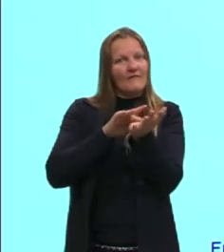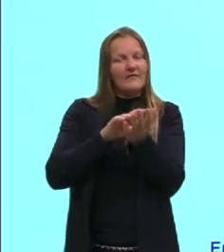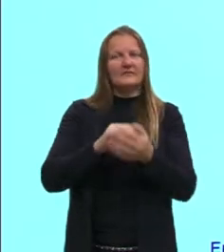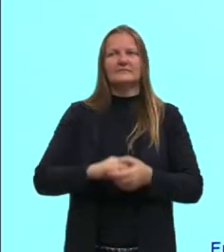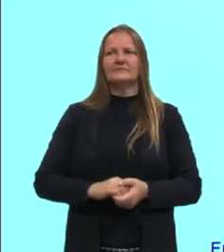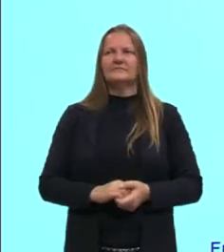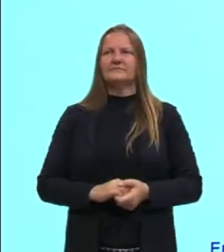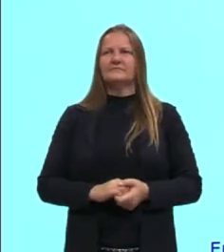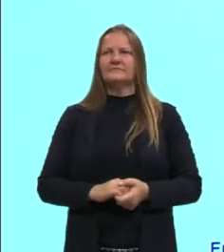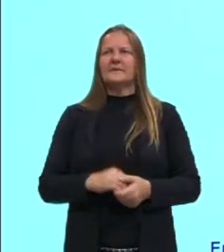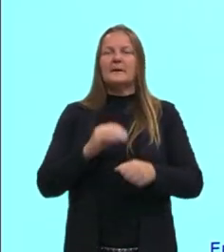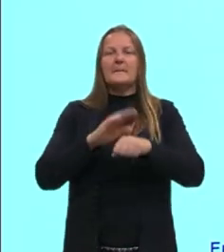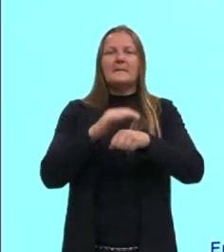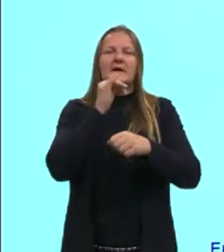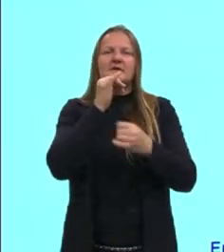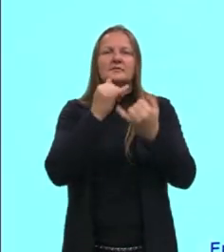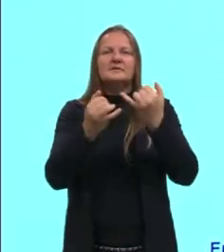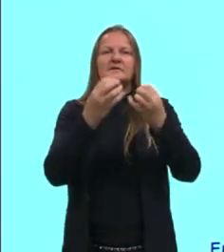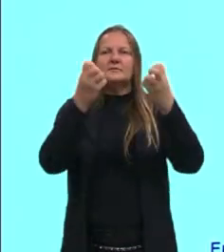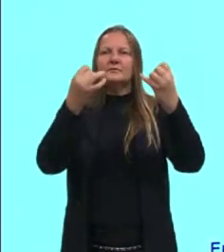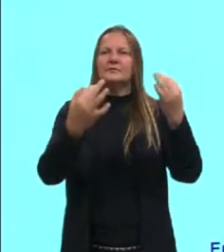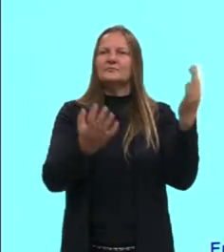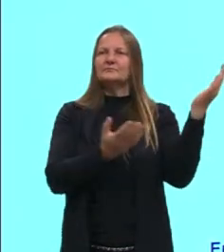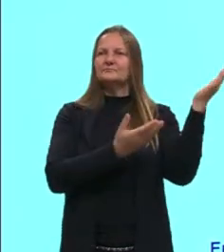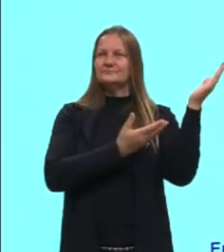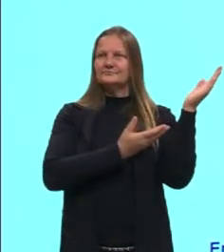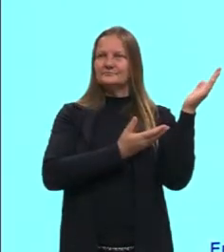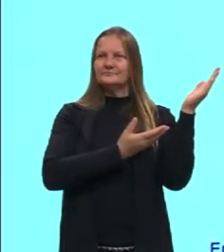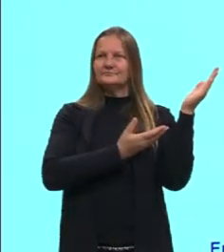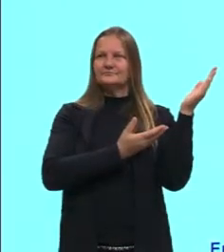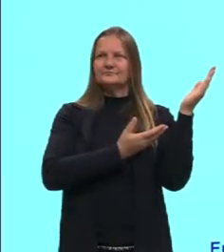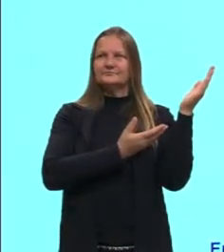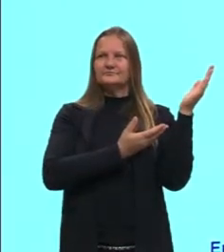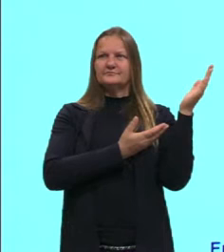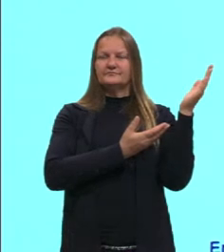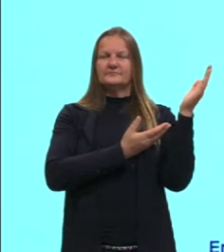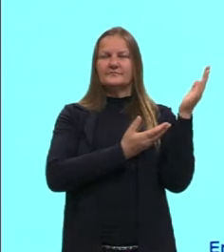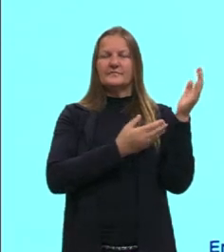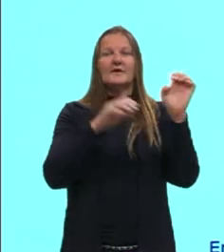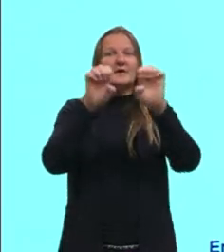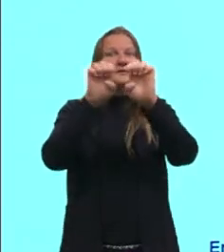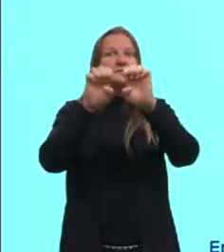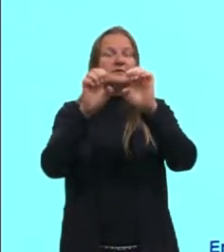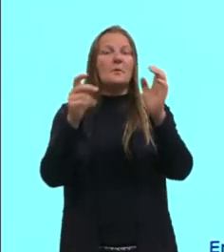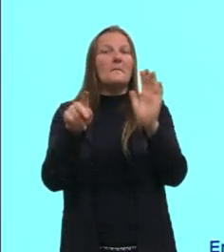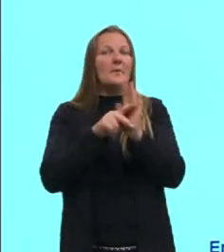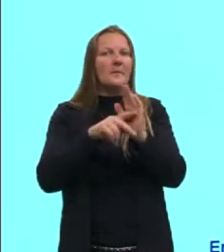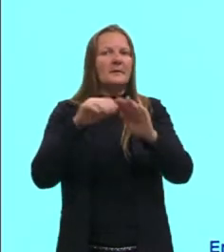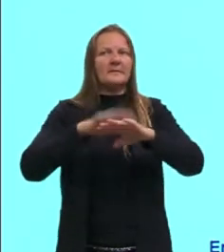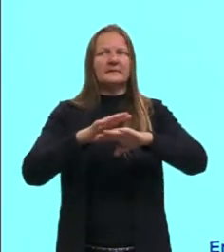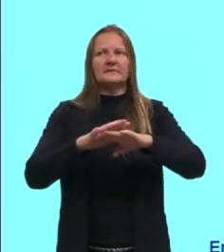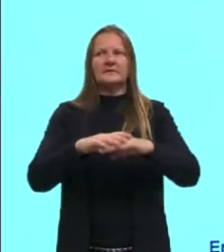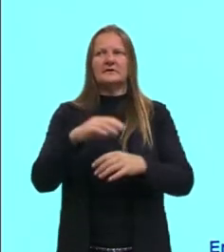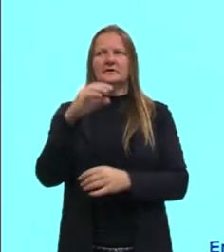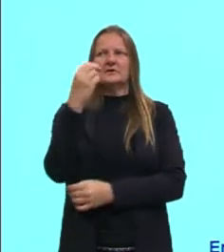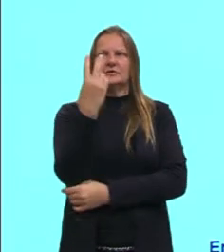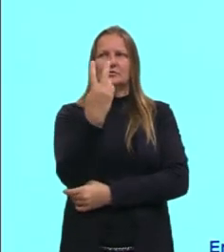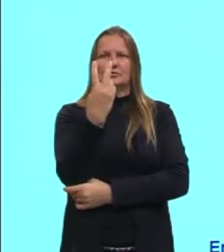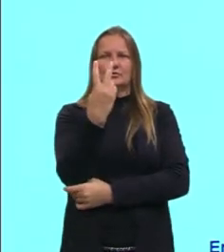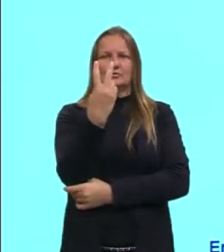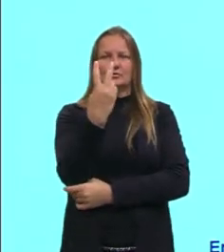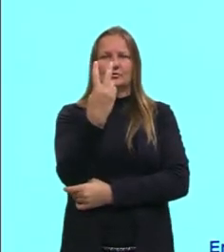Aqui, mais um exemplo. Agora, trazendo até uma expressão matemática. Aqui, nós temos dois